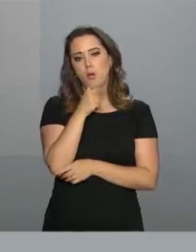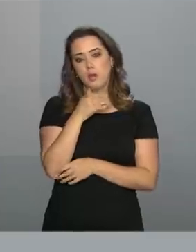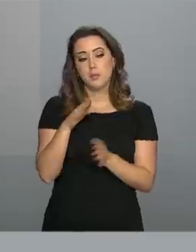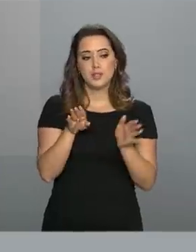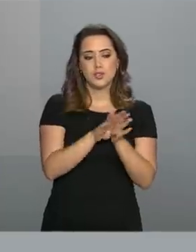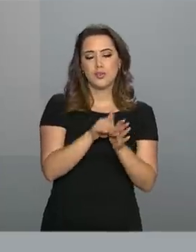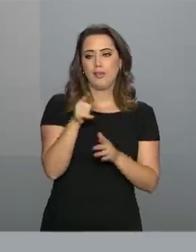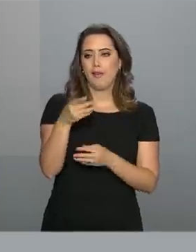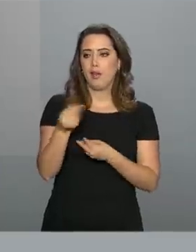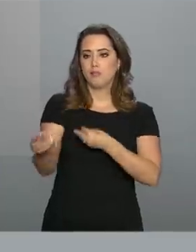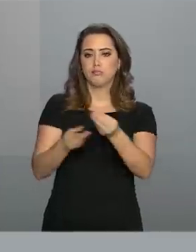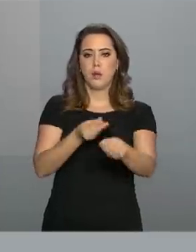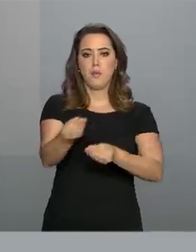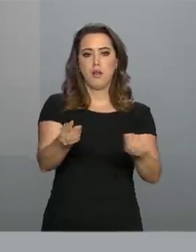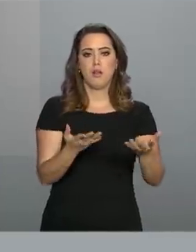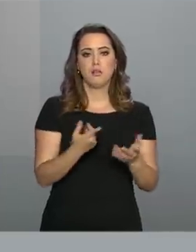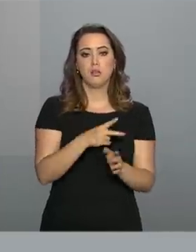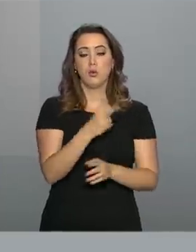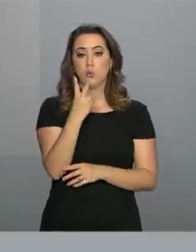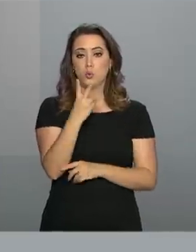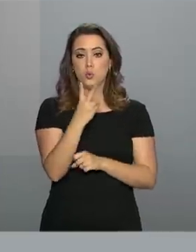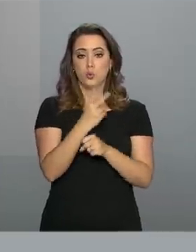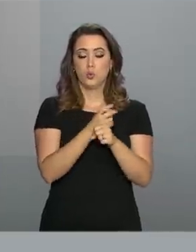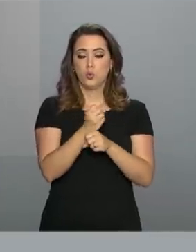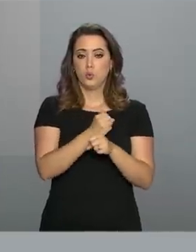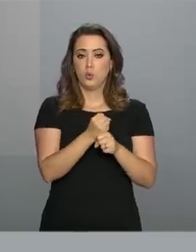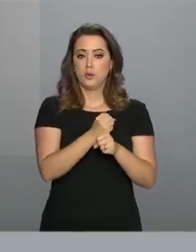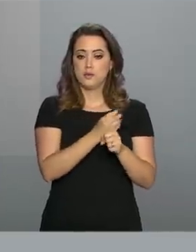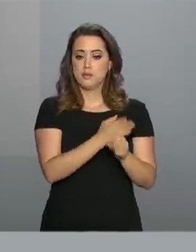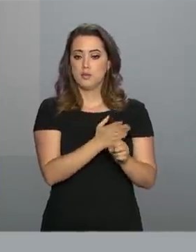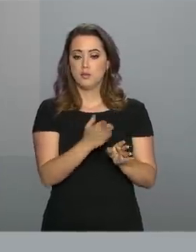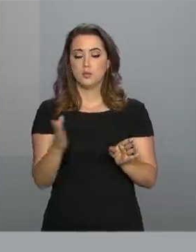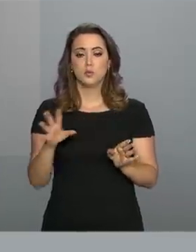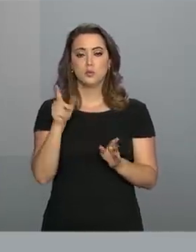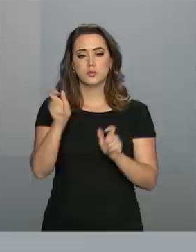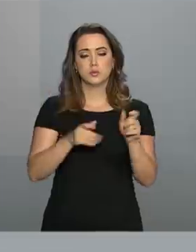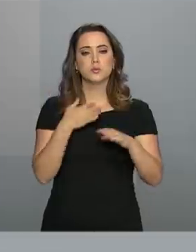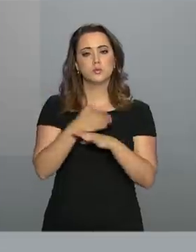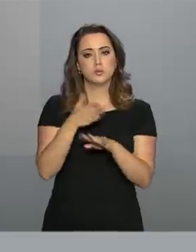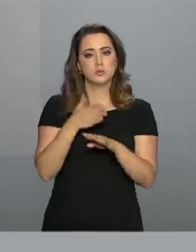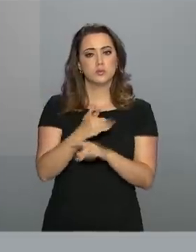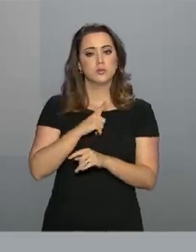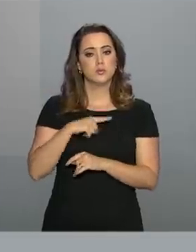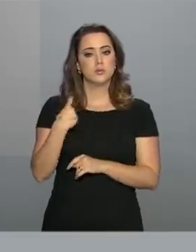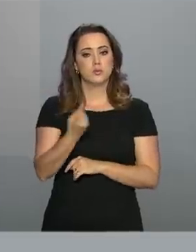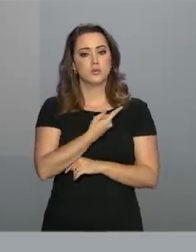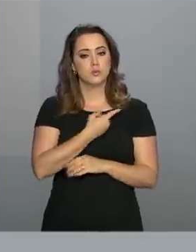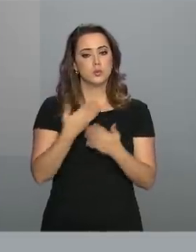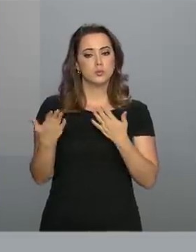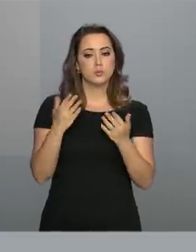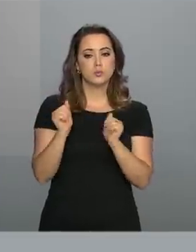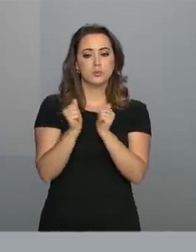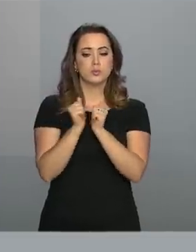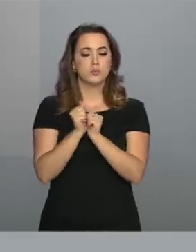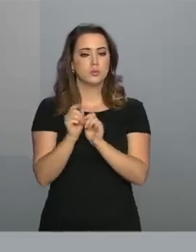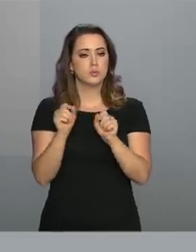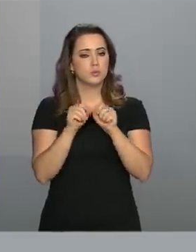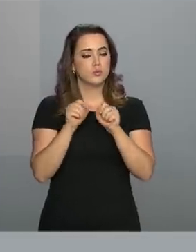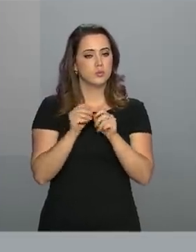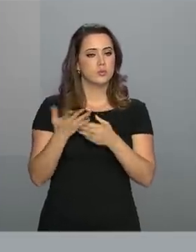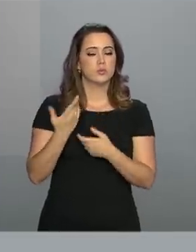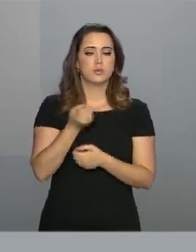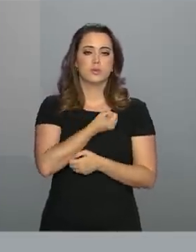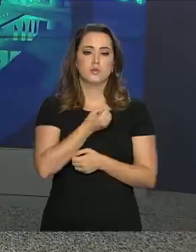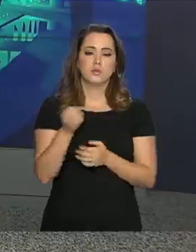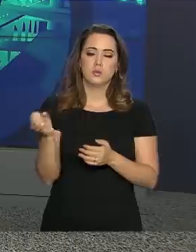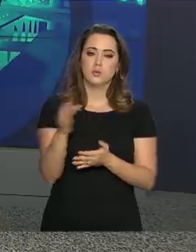chegasse a eles. Então, nós prorrogamos por dois anos, então todo mundo vai ter acesso e nós estamos, em paralelo a isso, realizando o